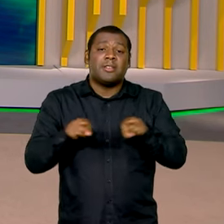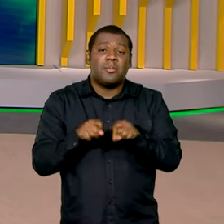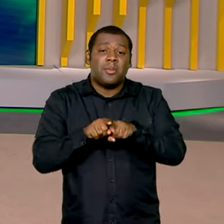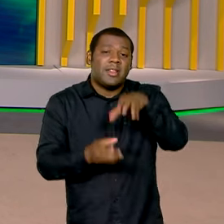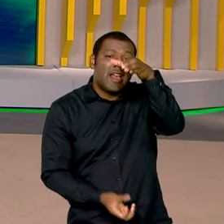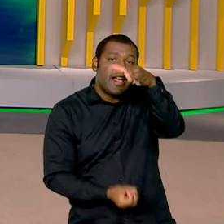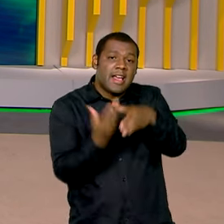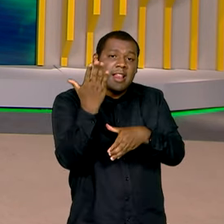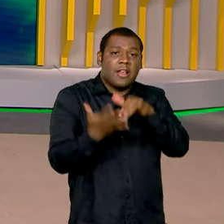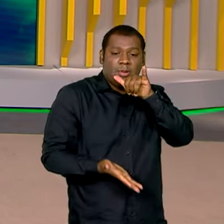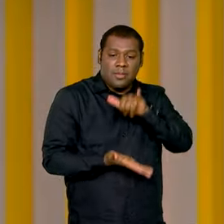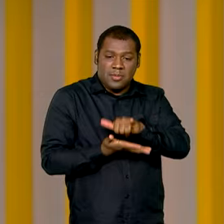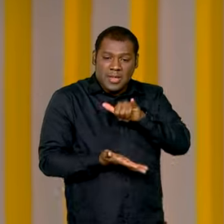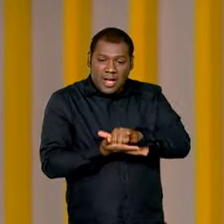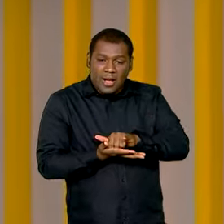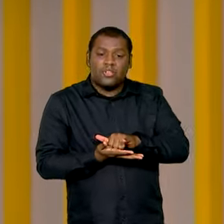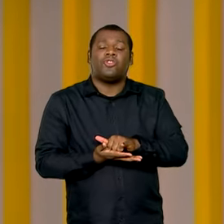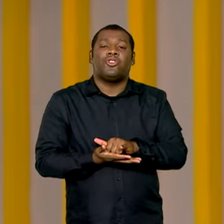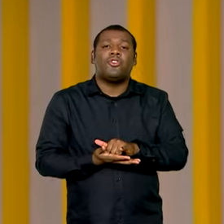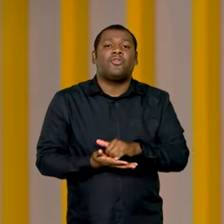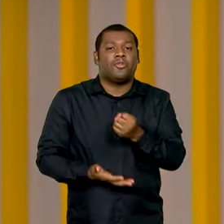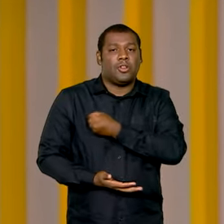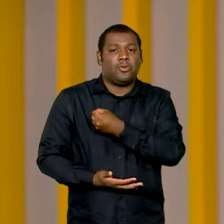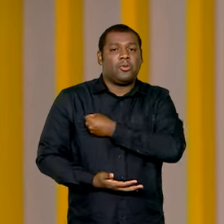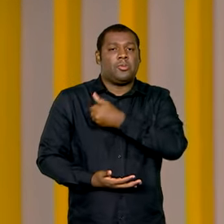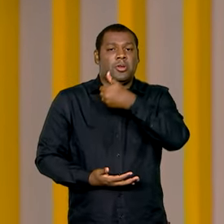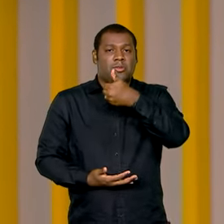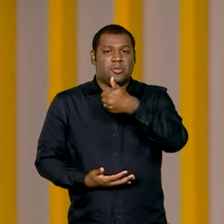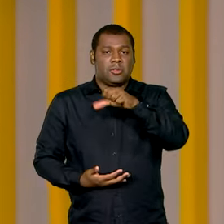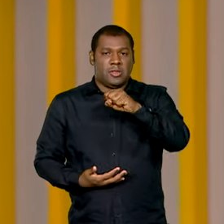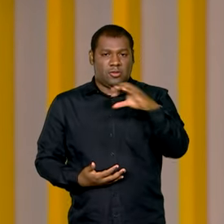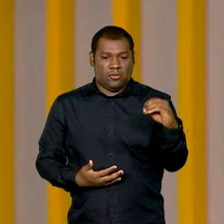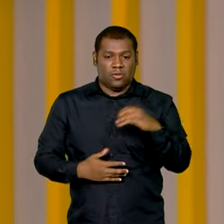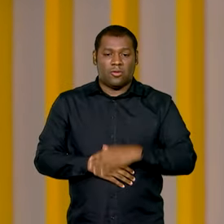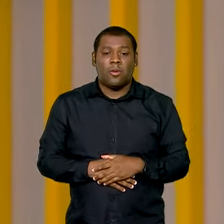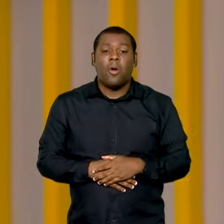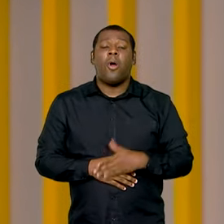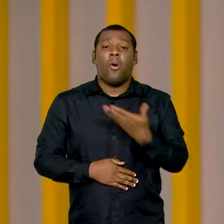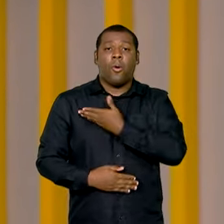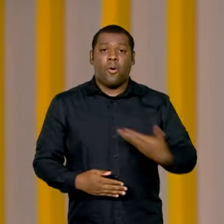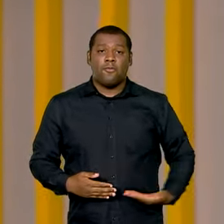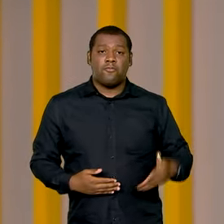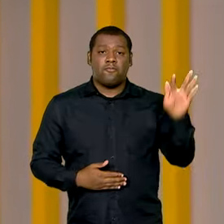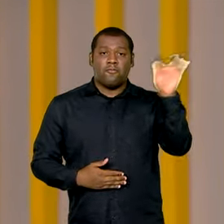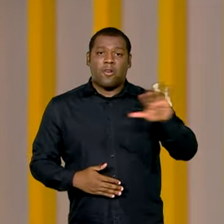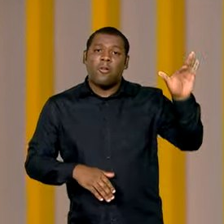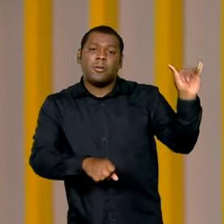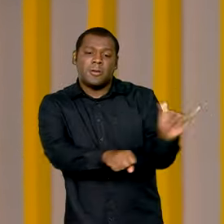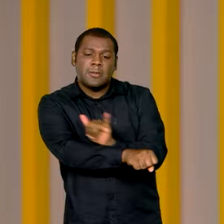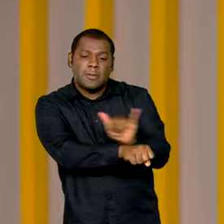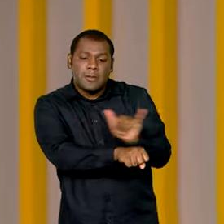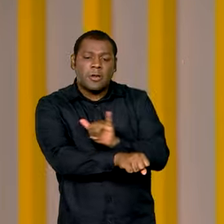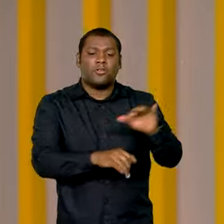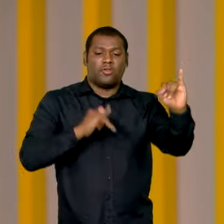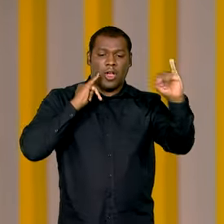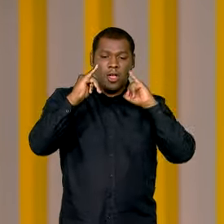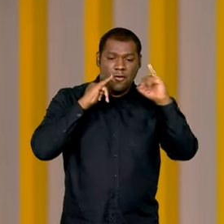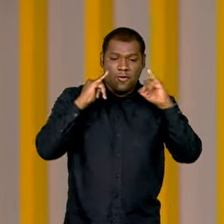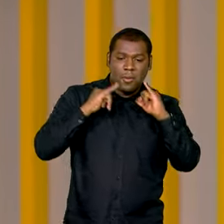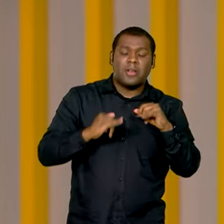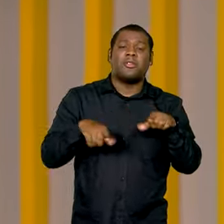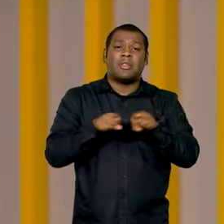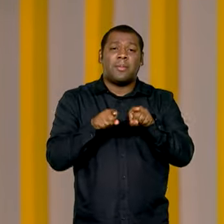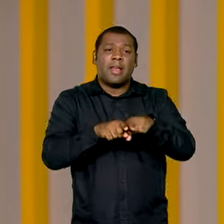Ligue 180. O espaço virtual é uma ferramenta do governo federal, onde estão reunidas as informações e os